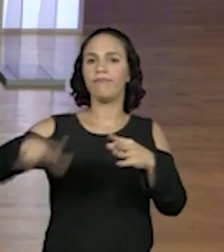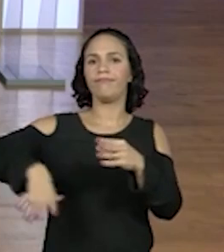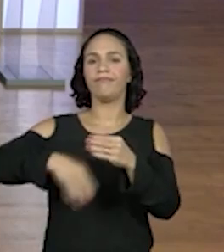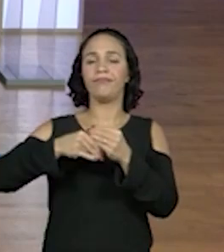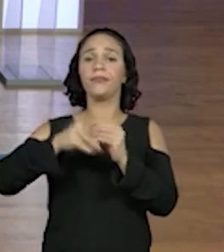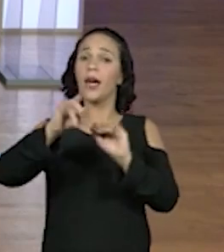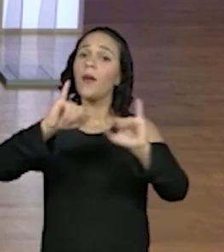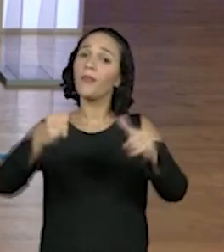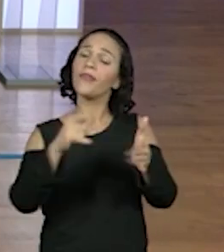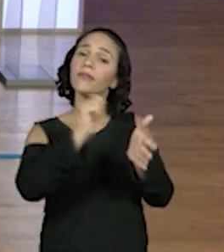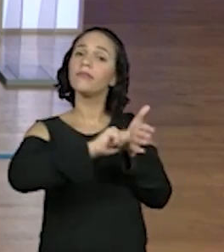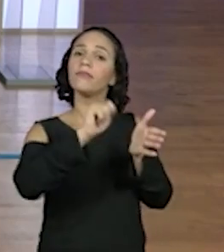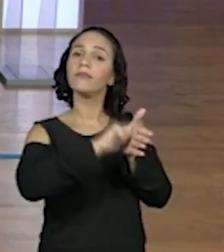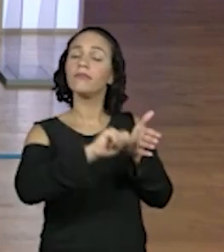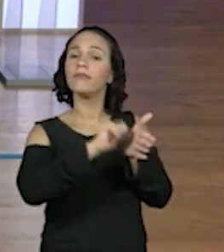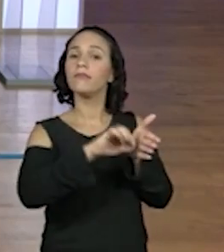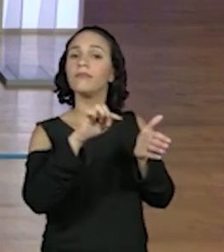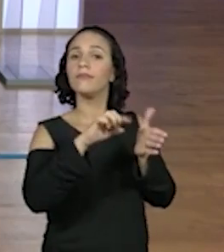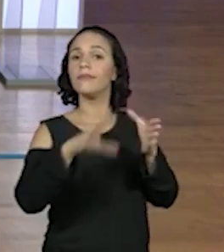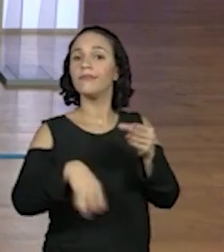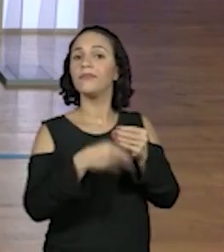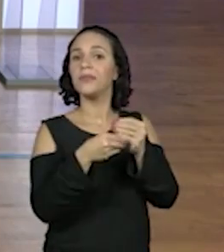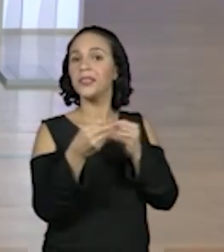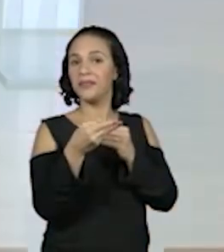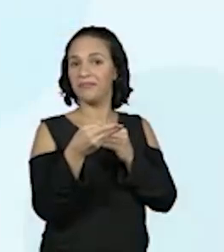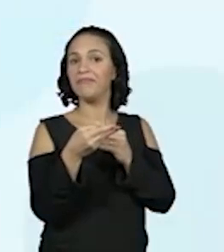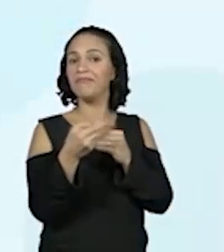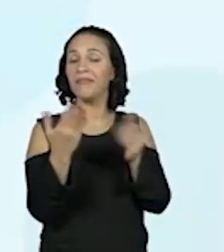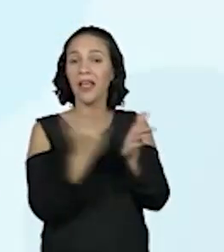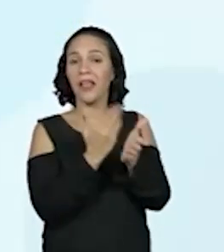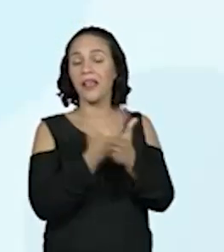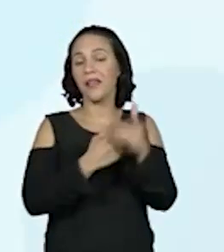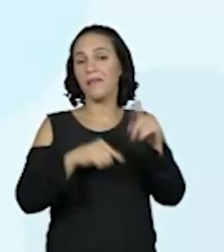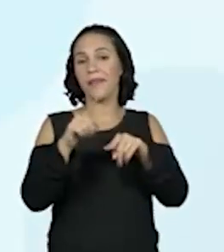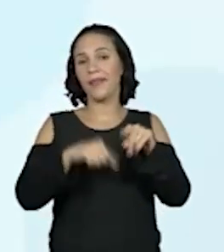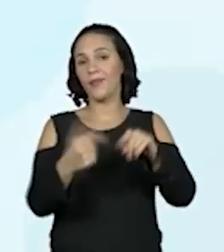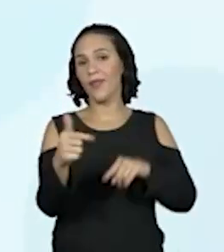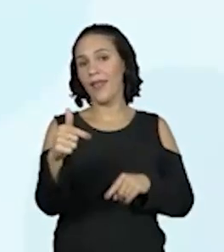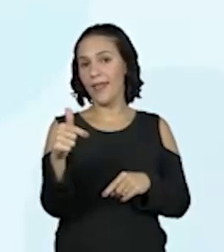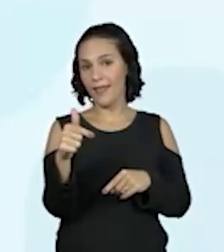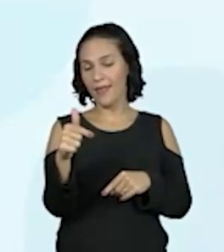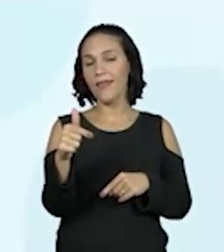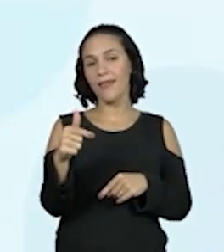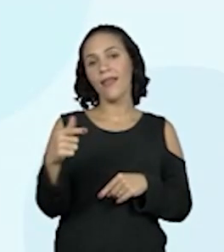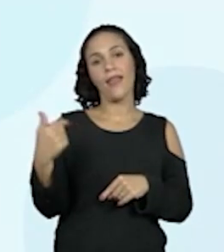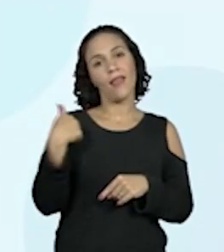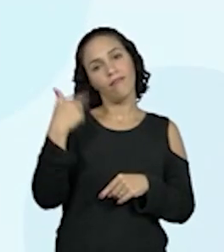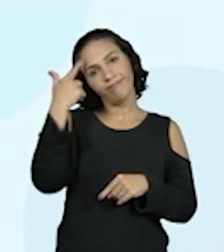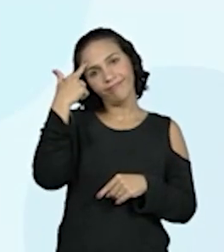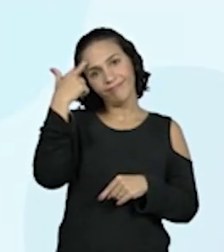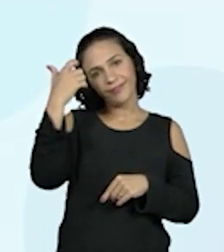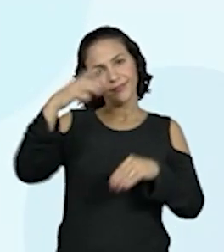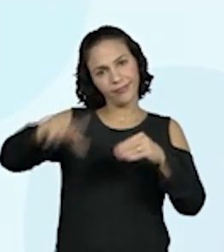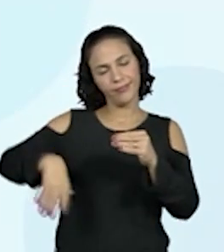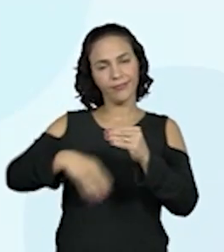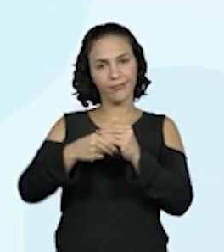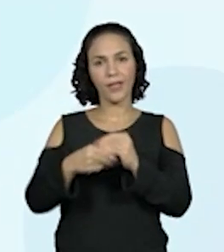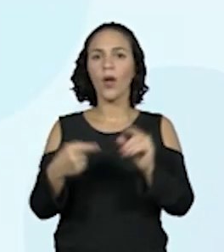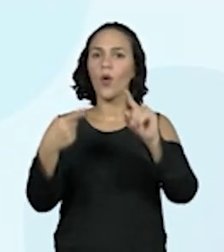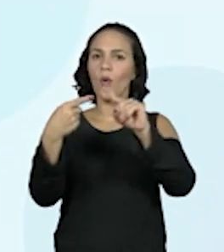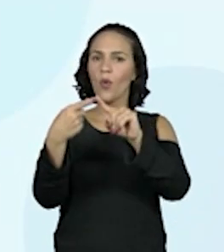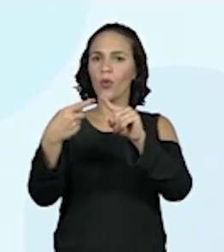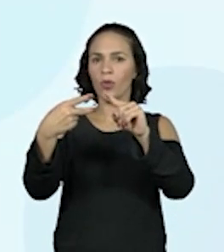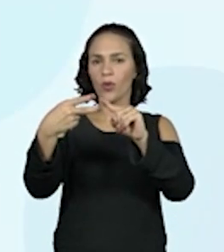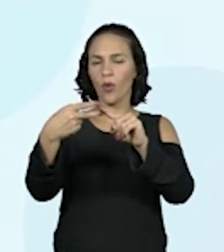anotando, porque esse daqui não vai estar lá. Não é? Tinha ali na nossa apostila a primeira, a segunda, a